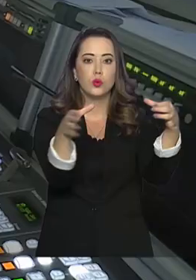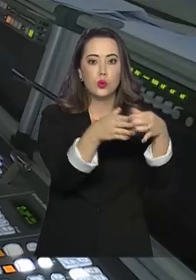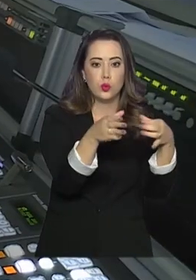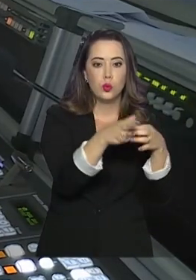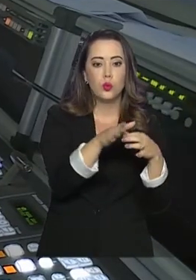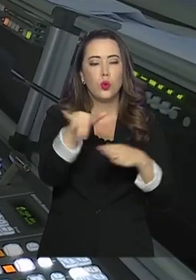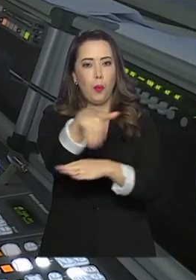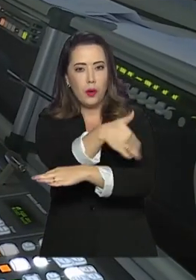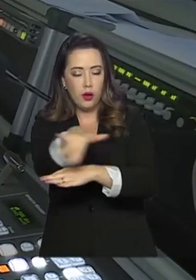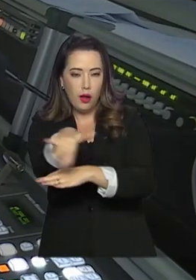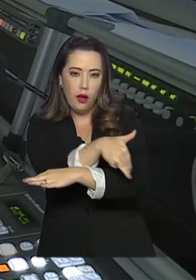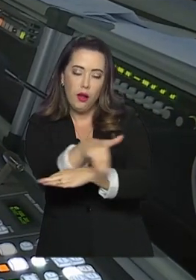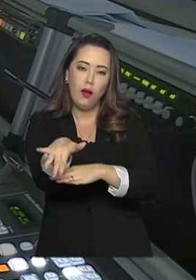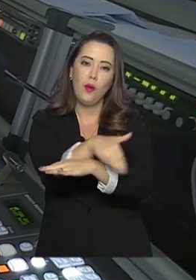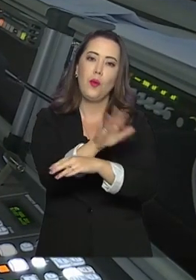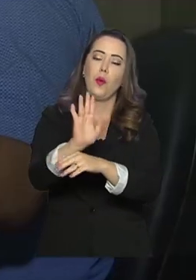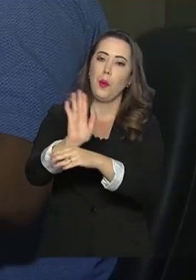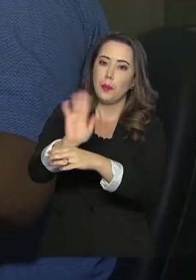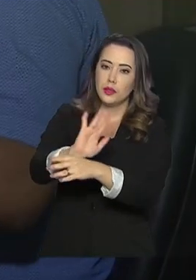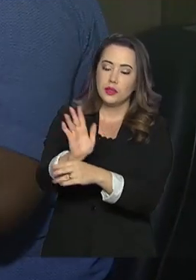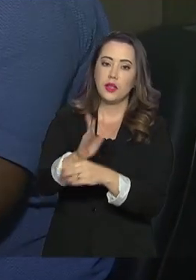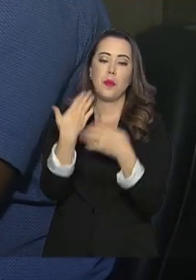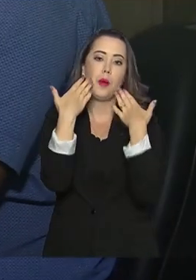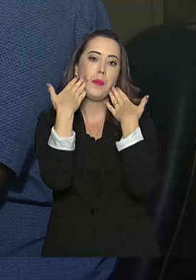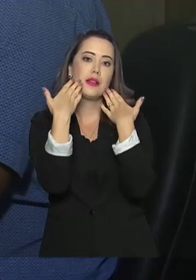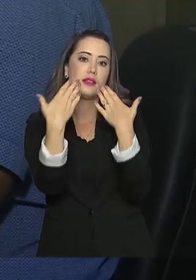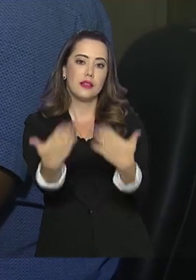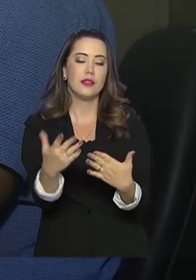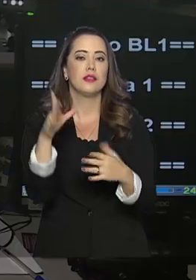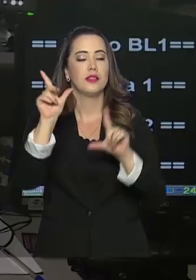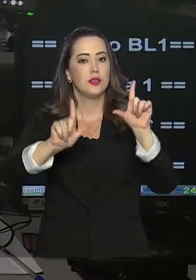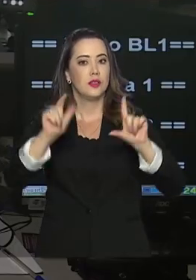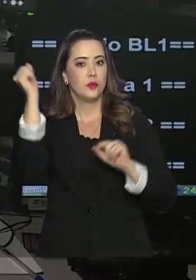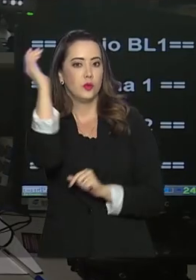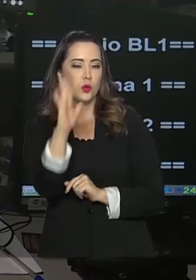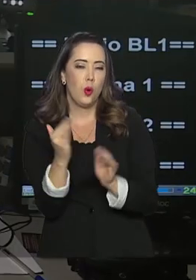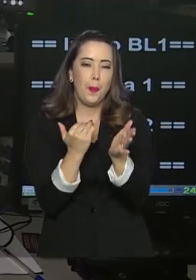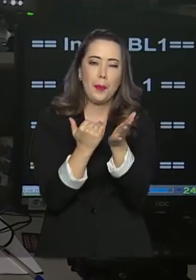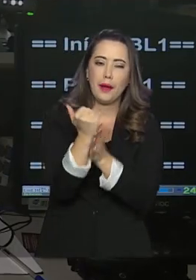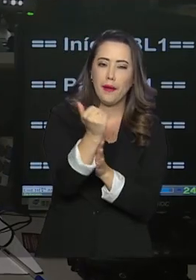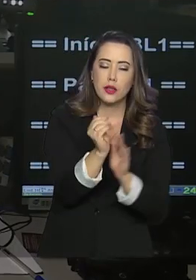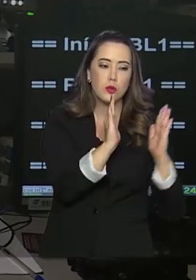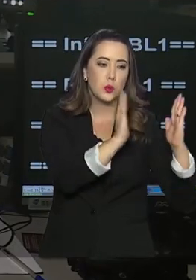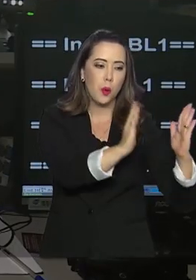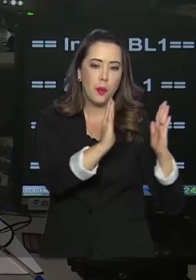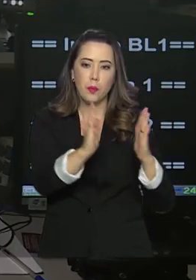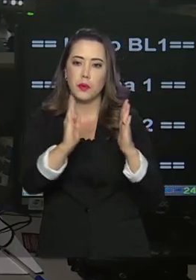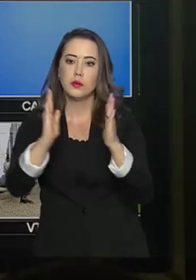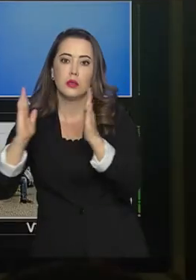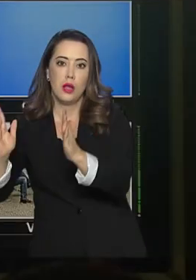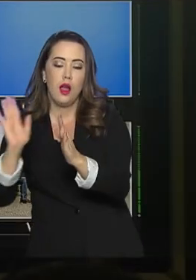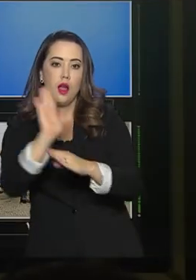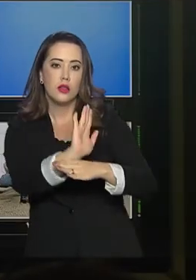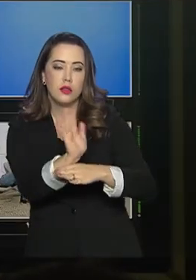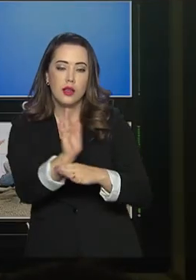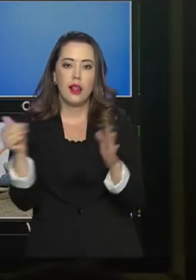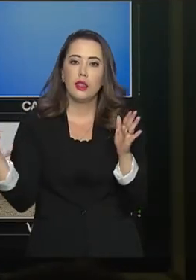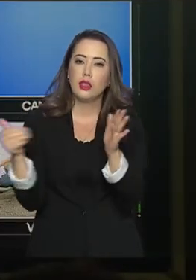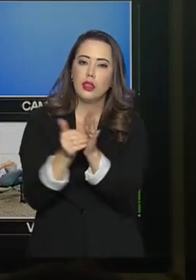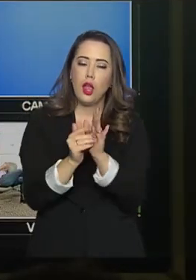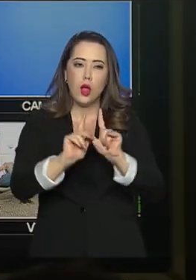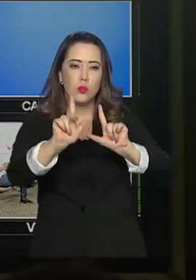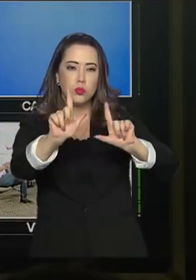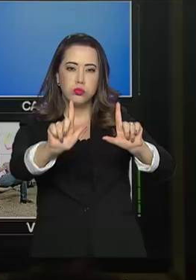na rua para a parte de reportagens que vão ao ar na TV Brasil. Desde a sequência das matérias que vão ao ar, até o